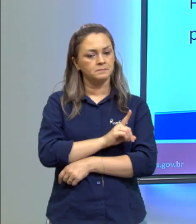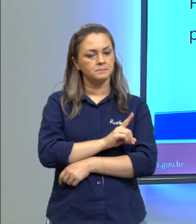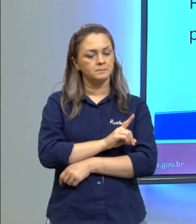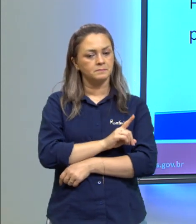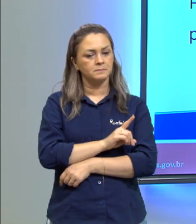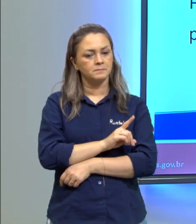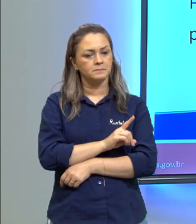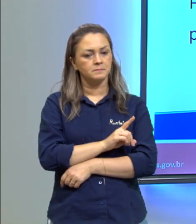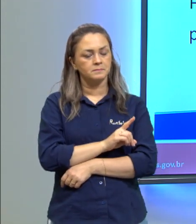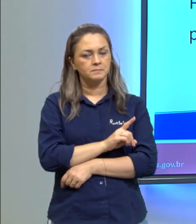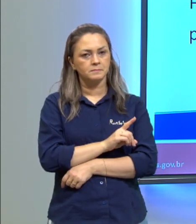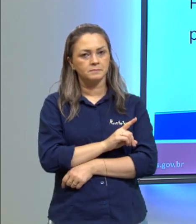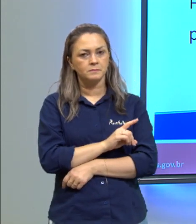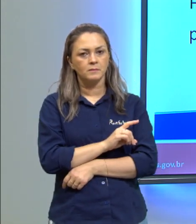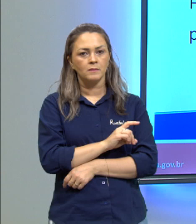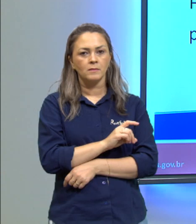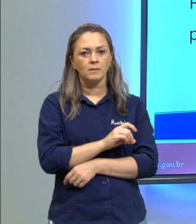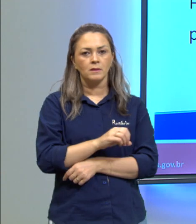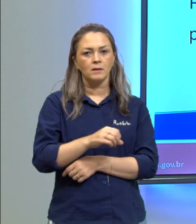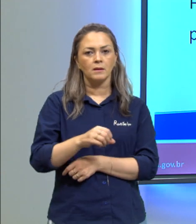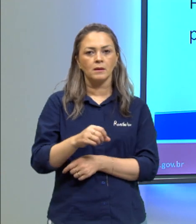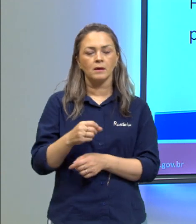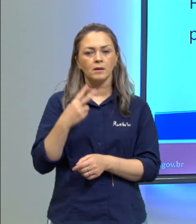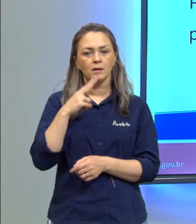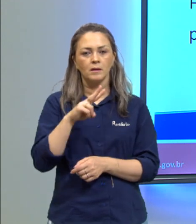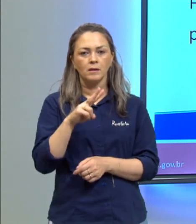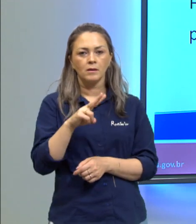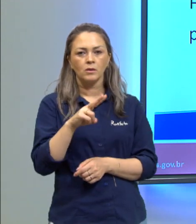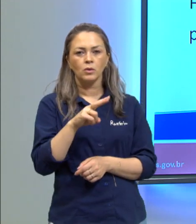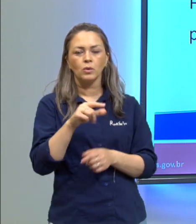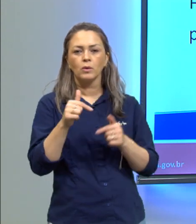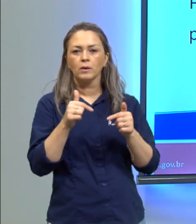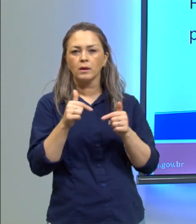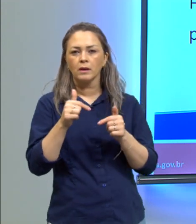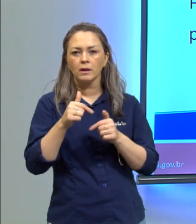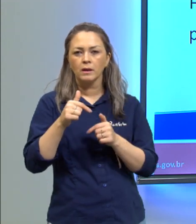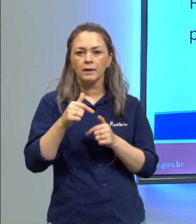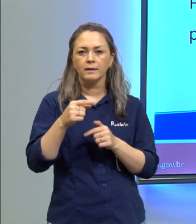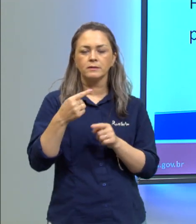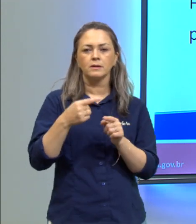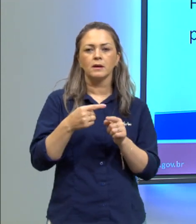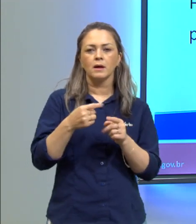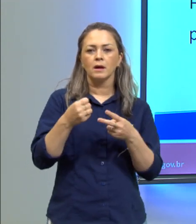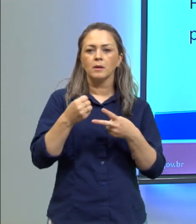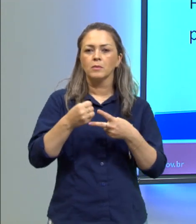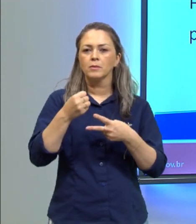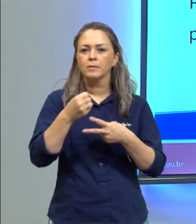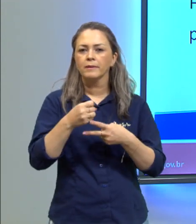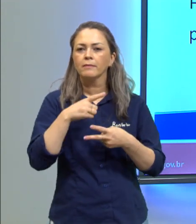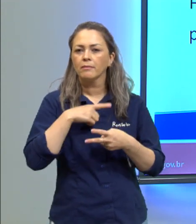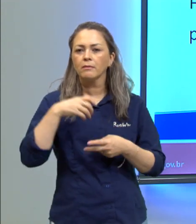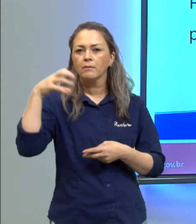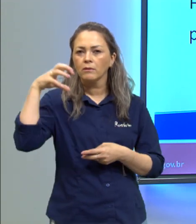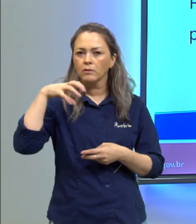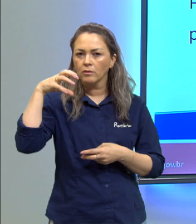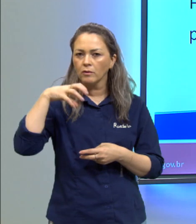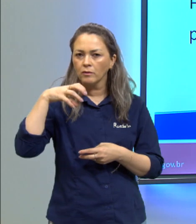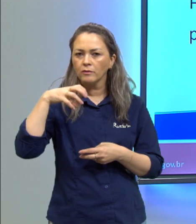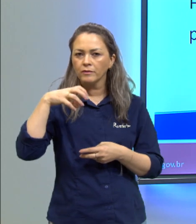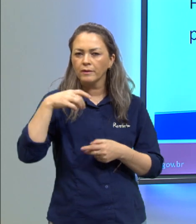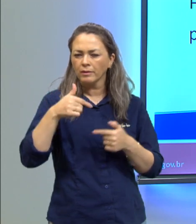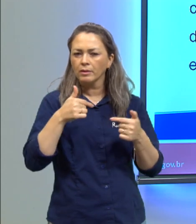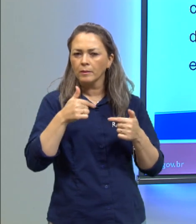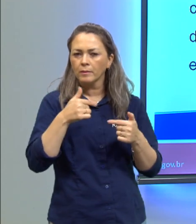serviço de meteorologia estima em 30% a probabilidade da ocorrência de chuva nessa região.